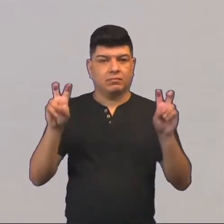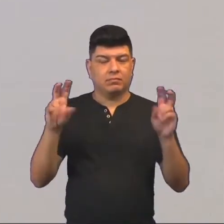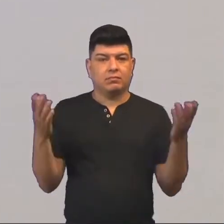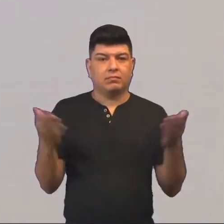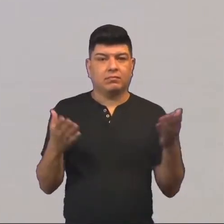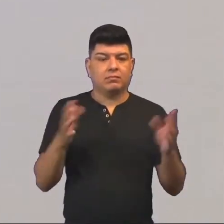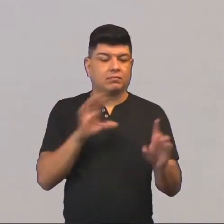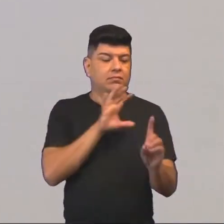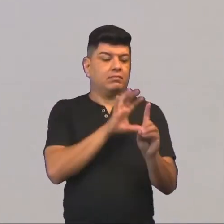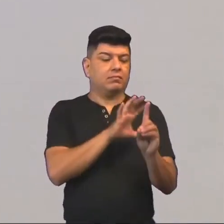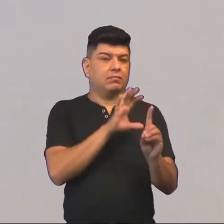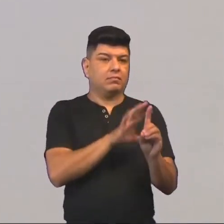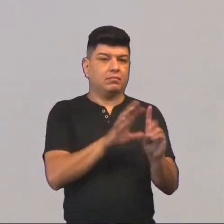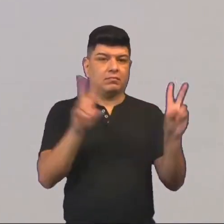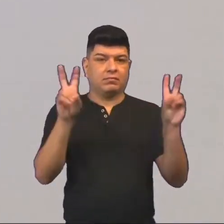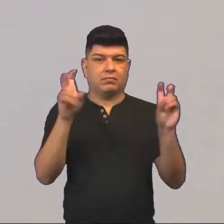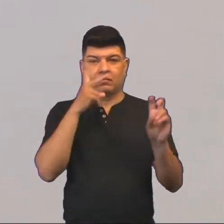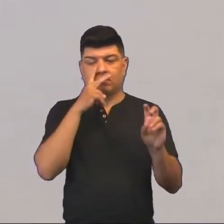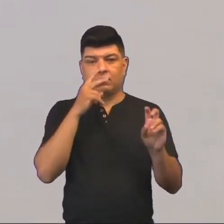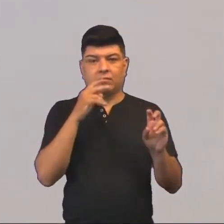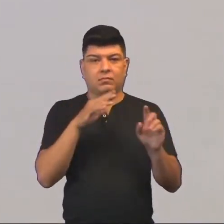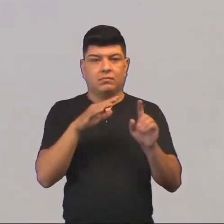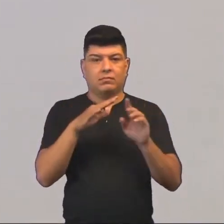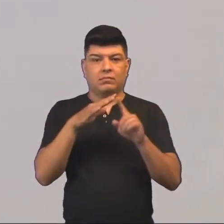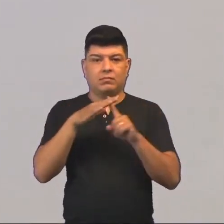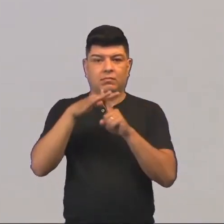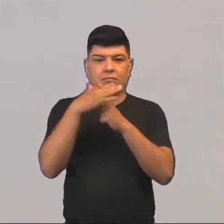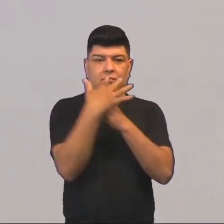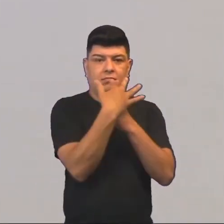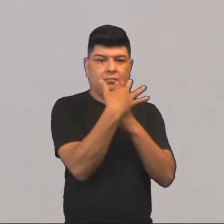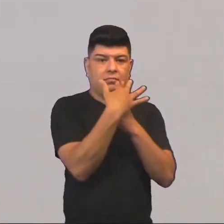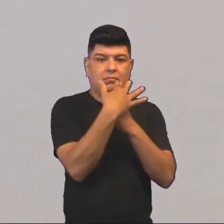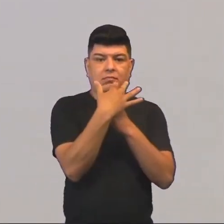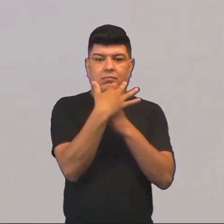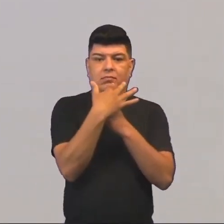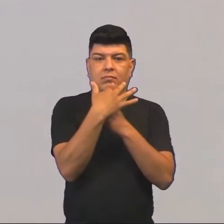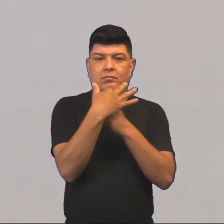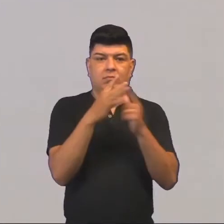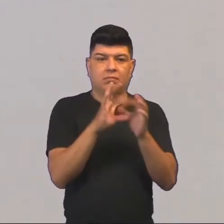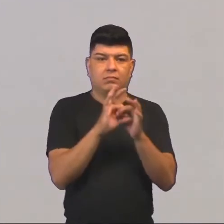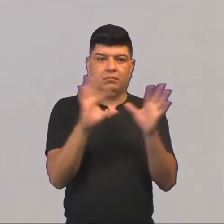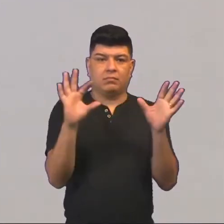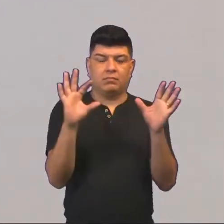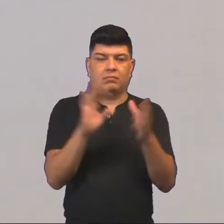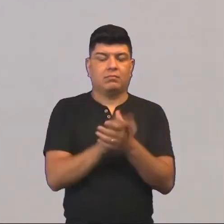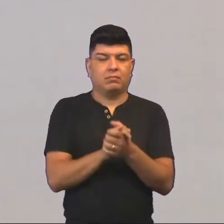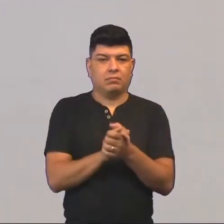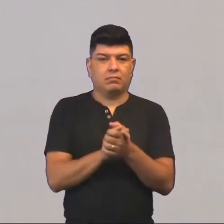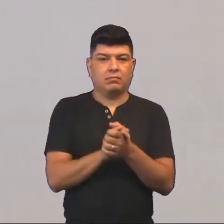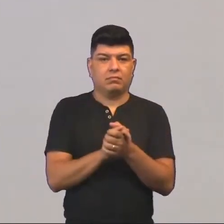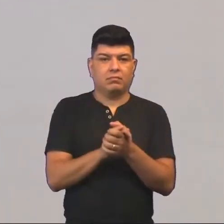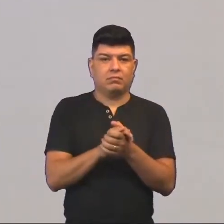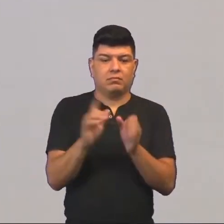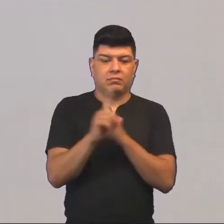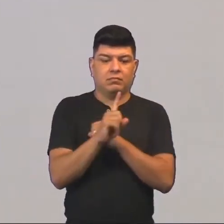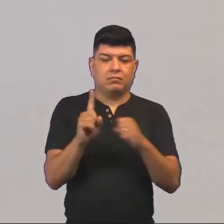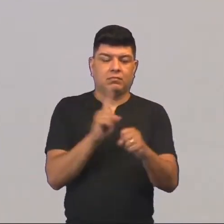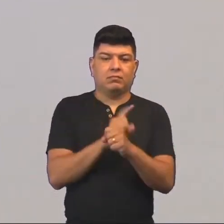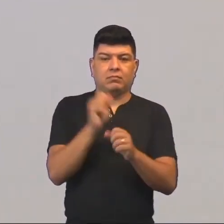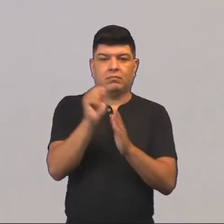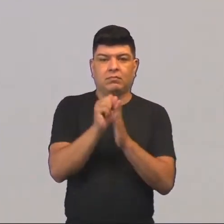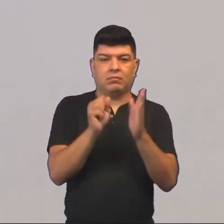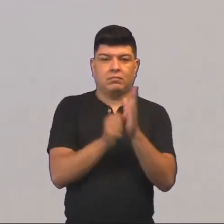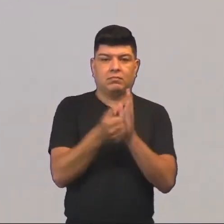das influências das teorias socialistas e liberalistas nas sociedades do século